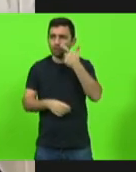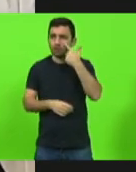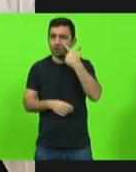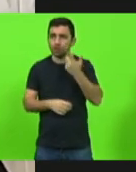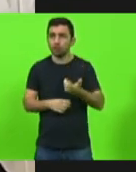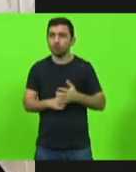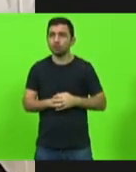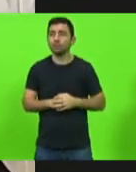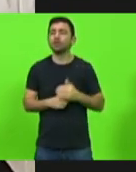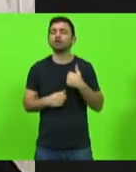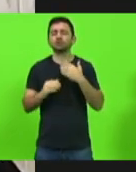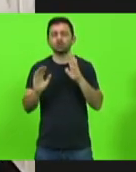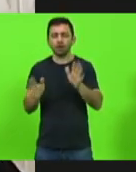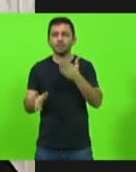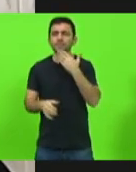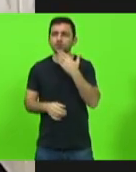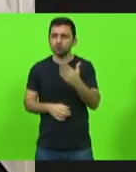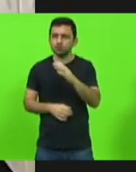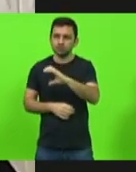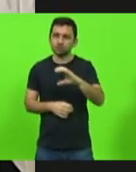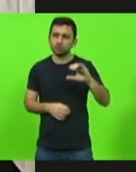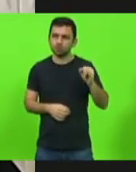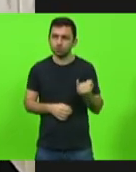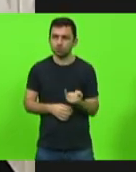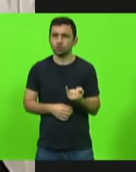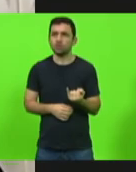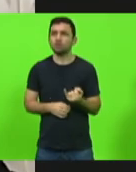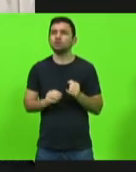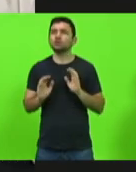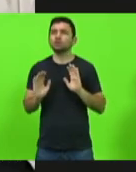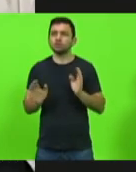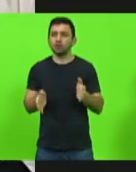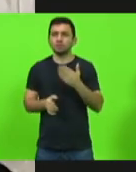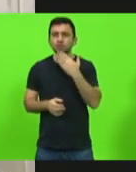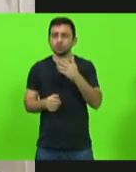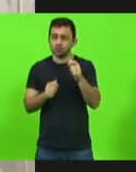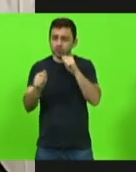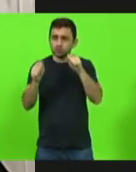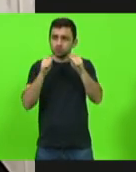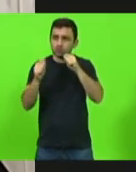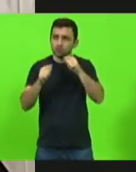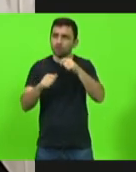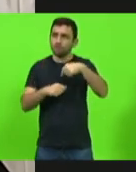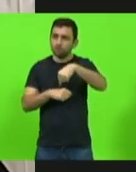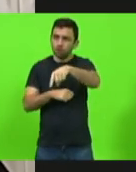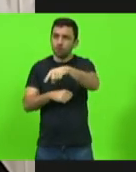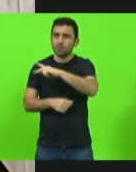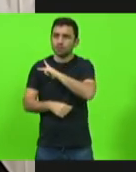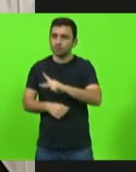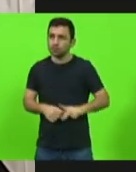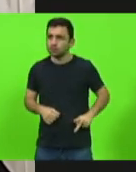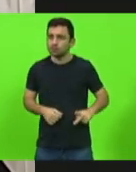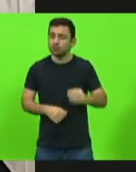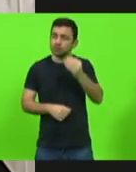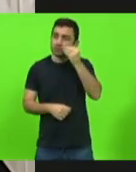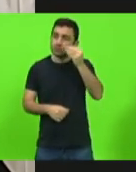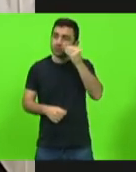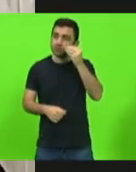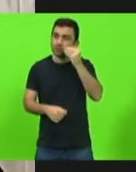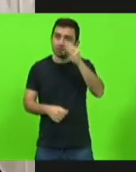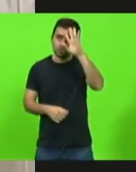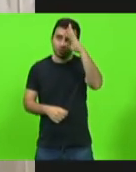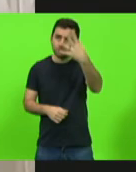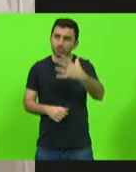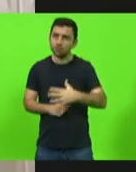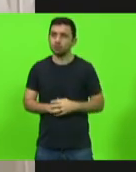pedi isso na CCJ, pedi, pedi já pra, minha assessoria já foi à presidência tentar resolver esse problema. O